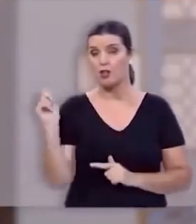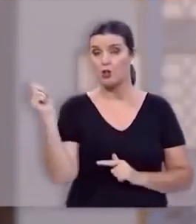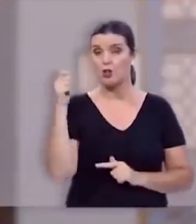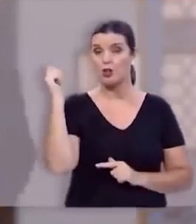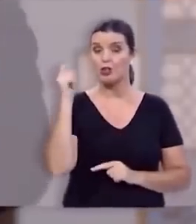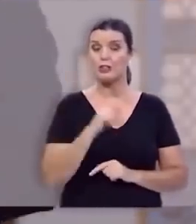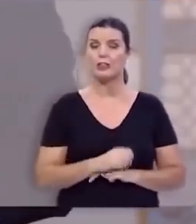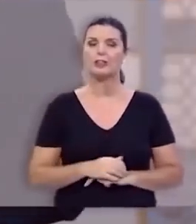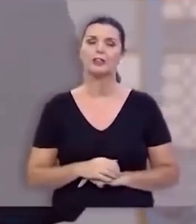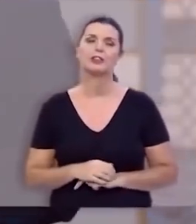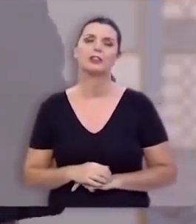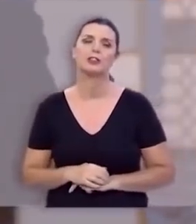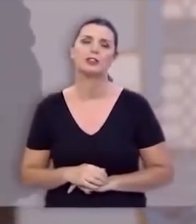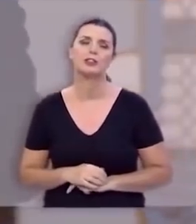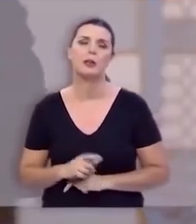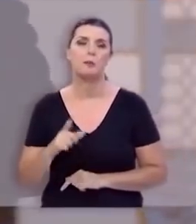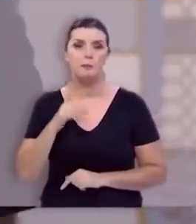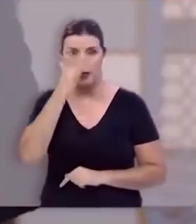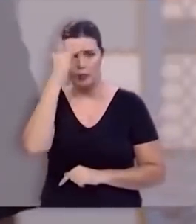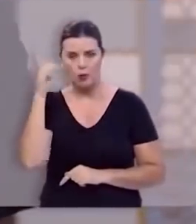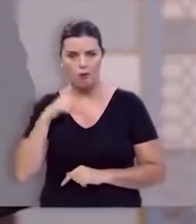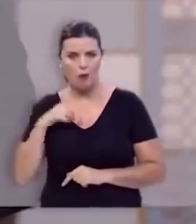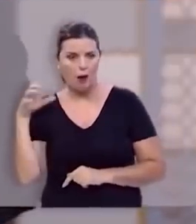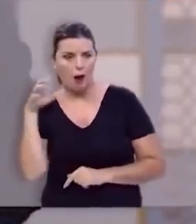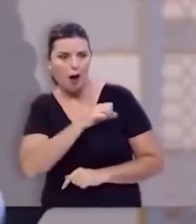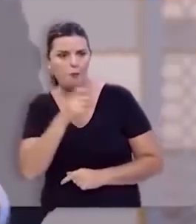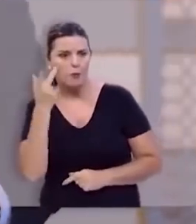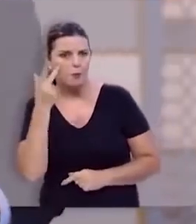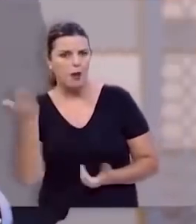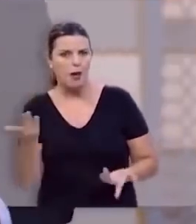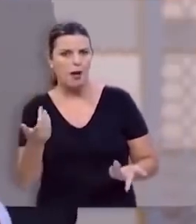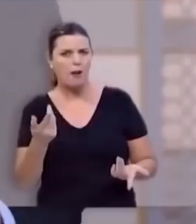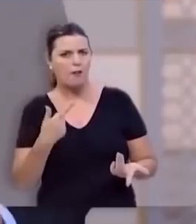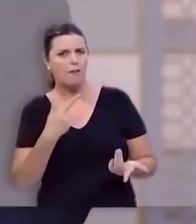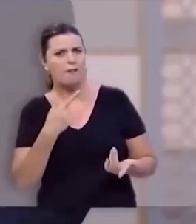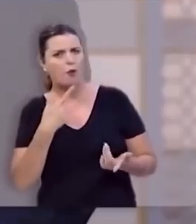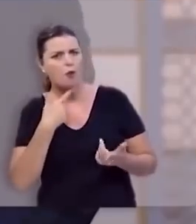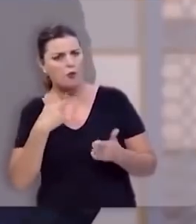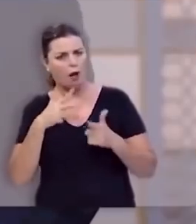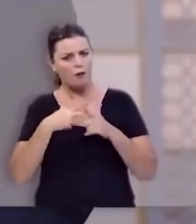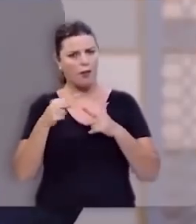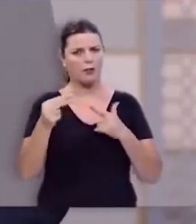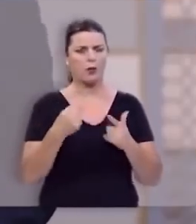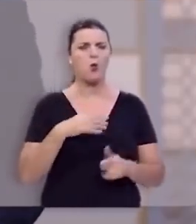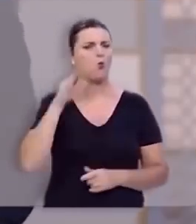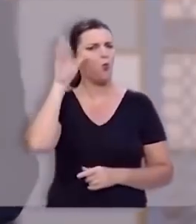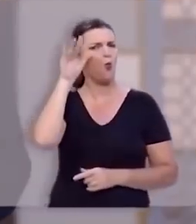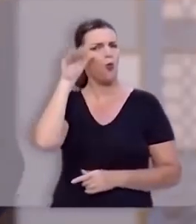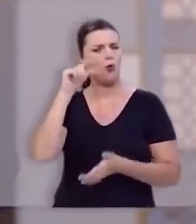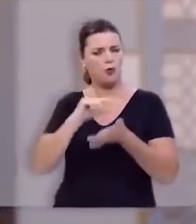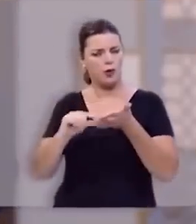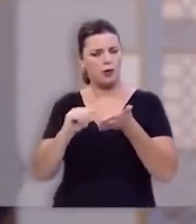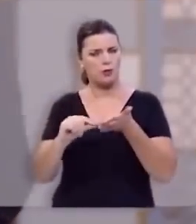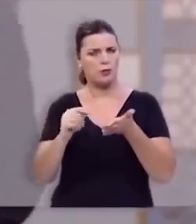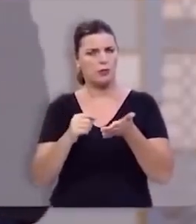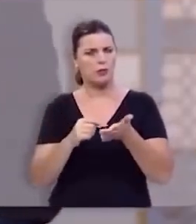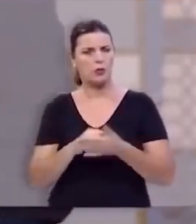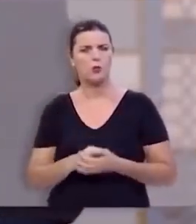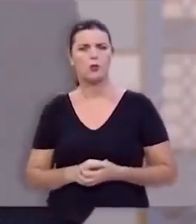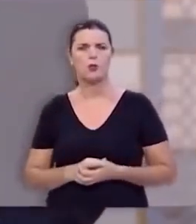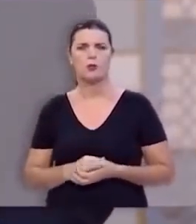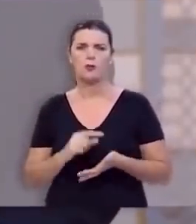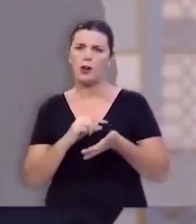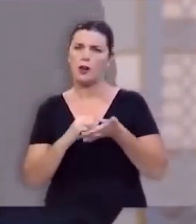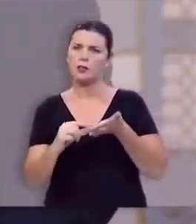de gigantes é aquele que tem pressa para vencer. É curioso que está escrito no texto bíblico o